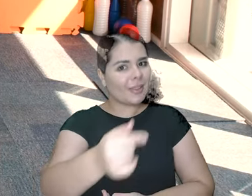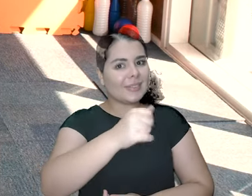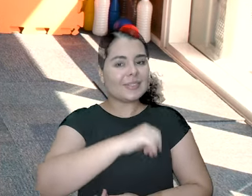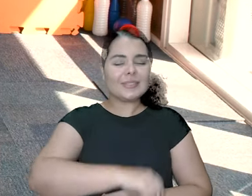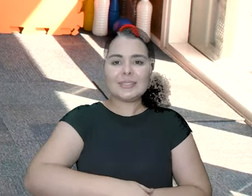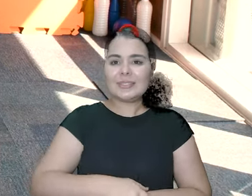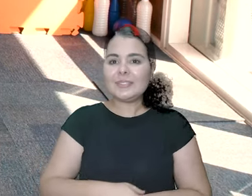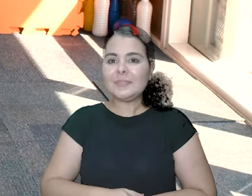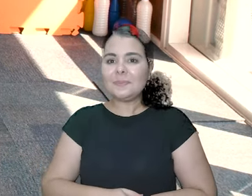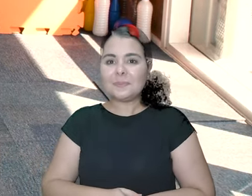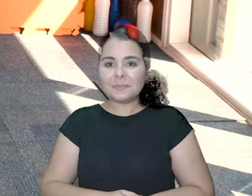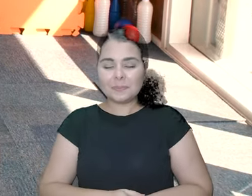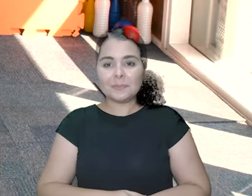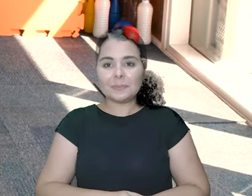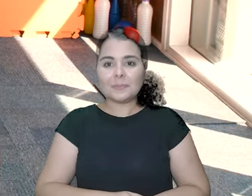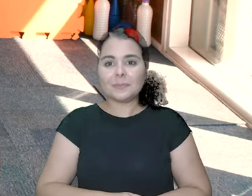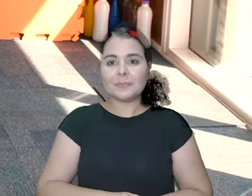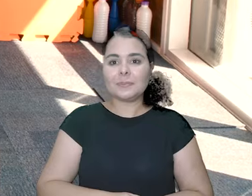Continua.